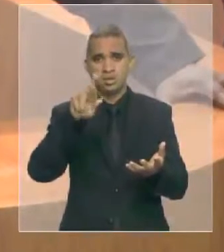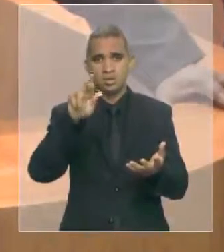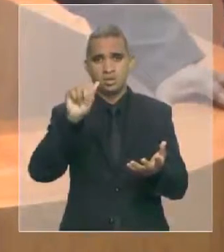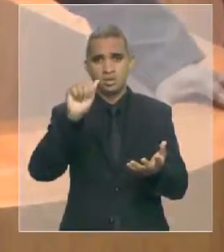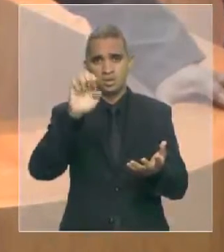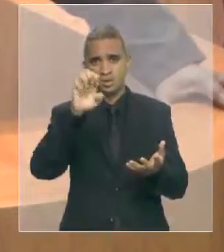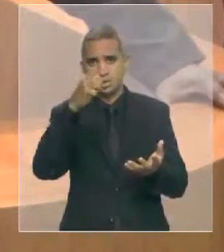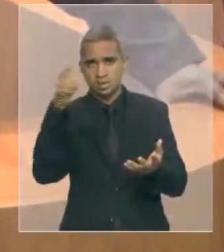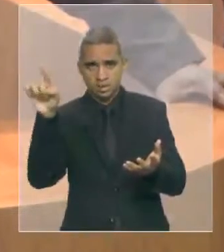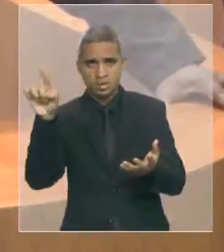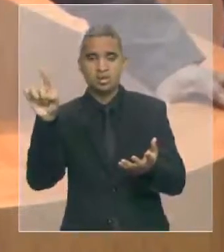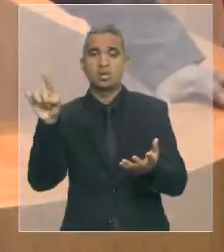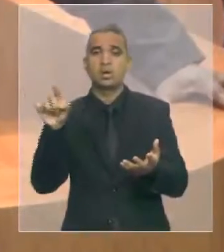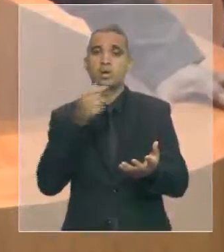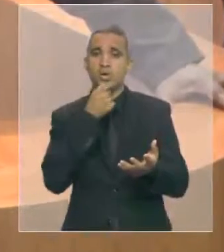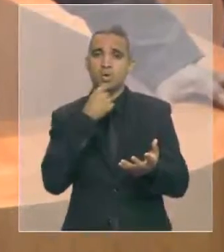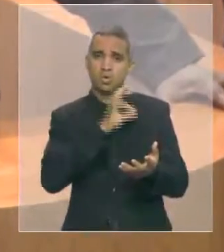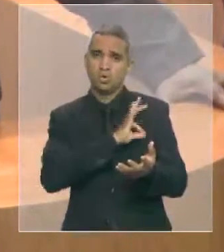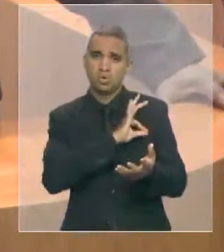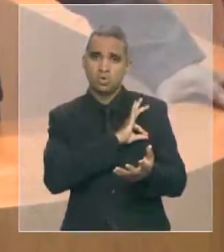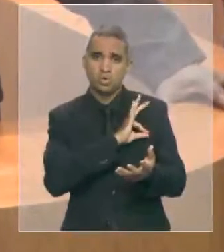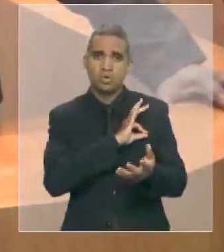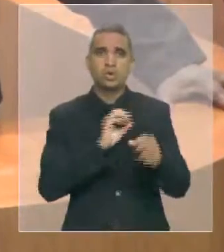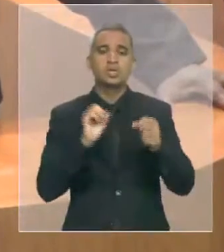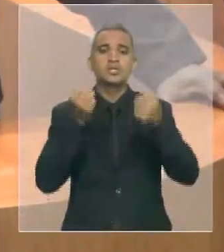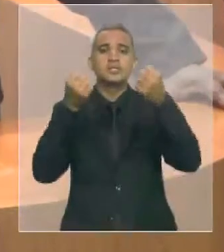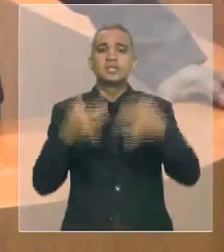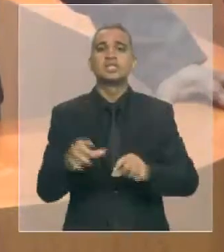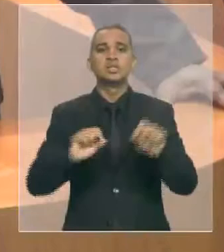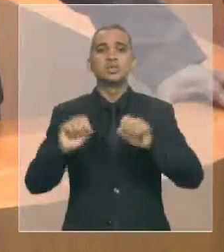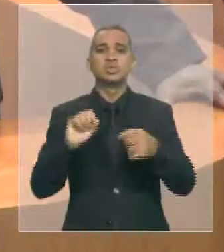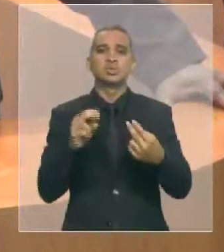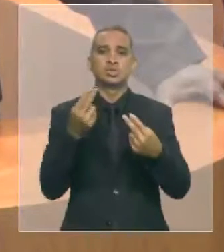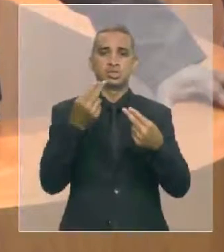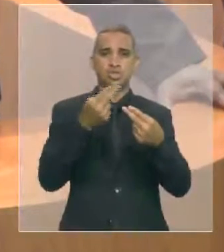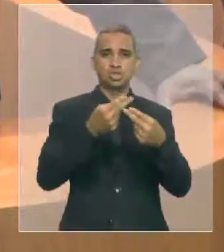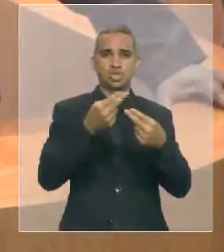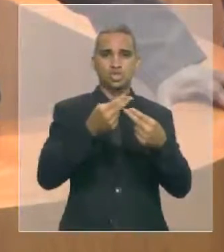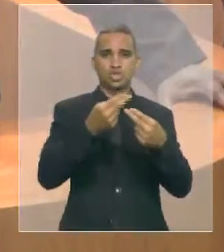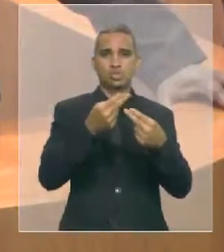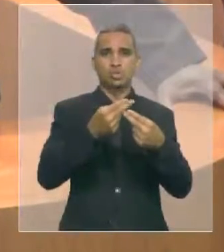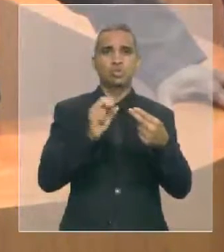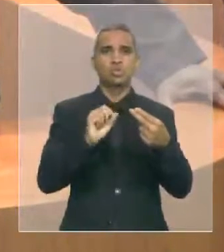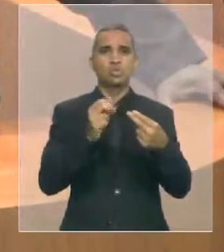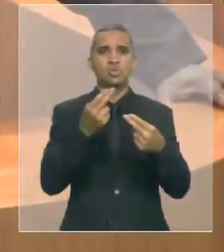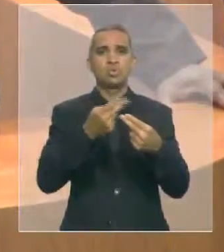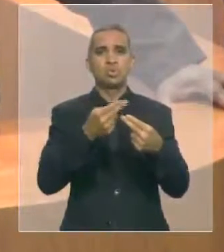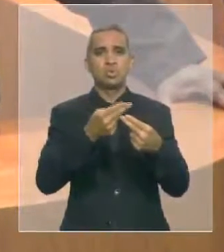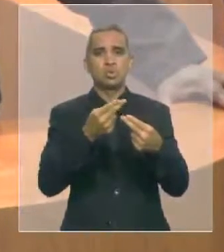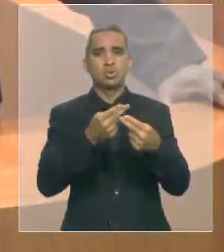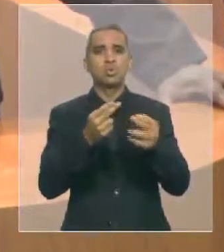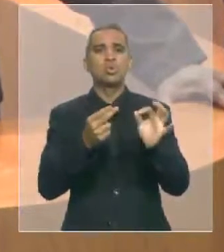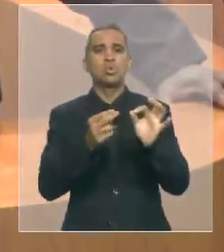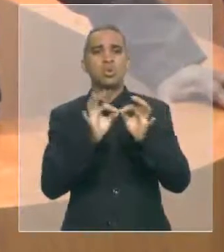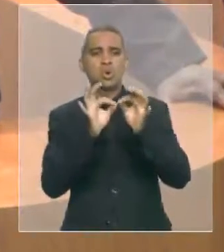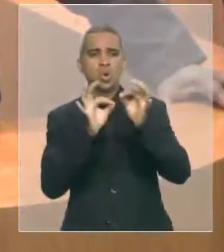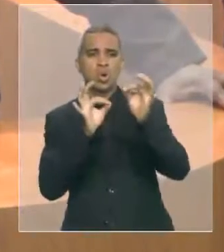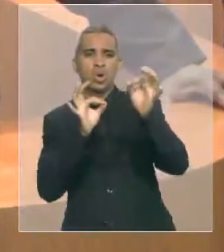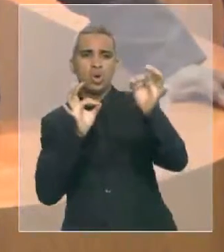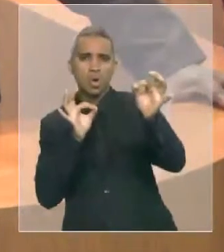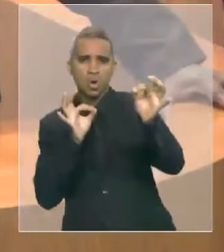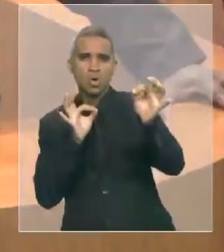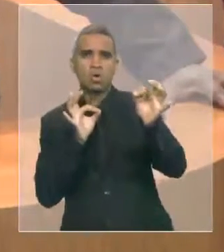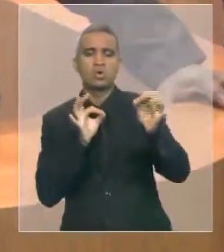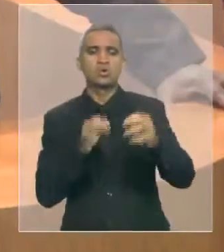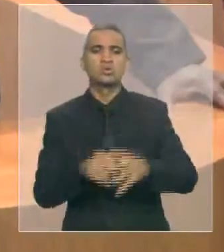Timon, tão longe dos olhos e tão longe do coração, aprender para melhor servir, falar sobre